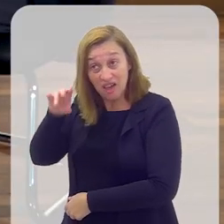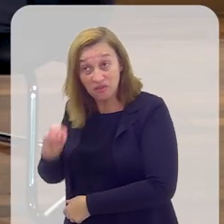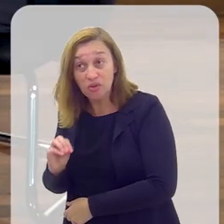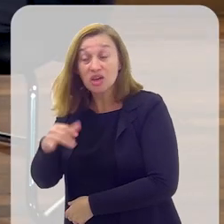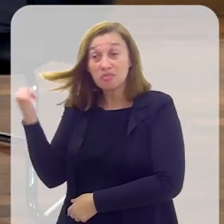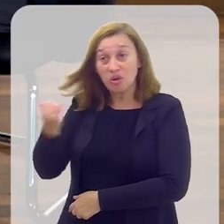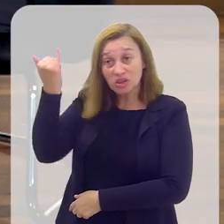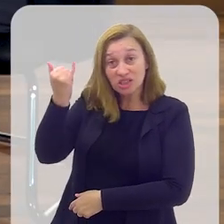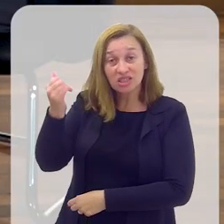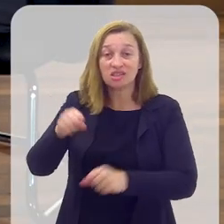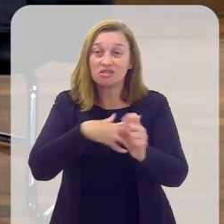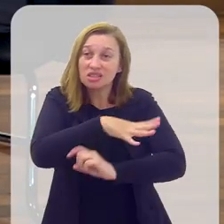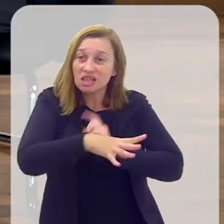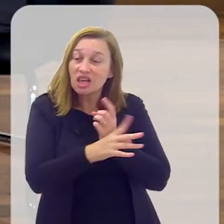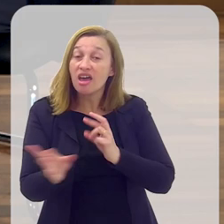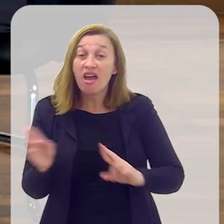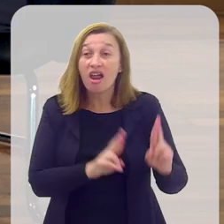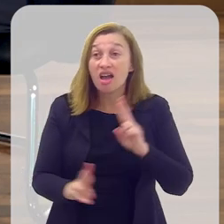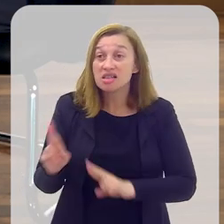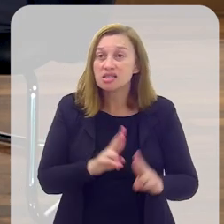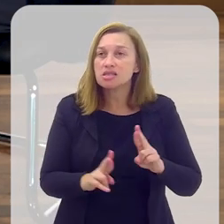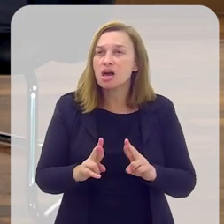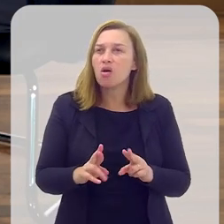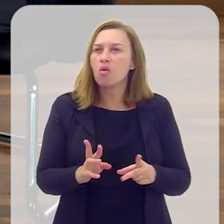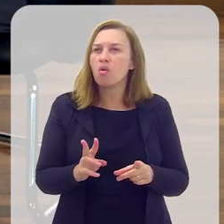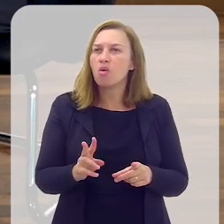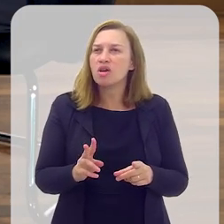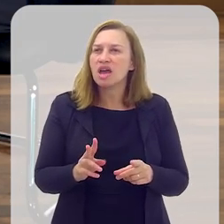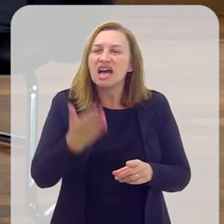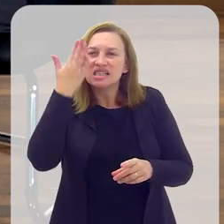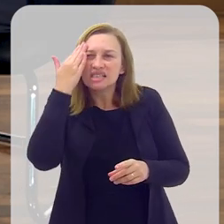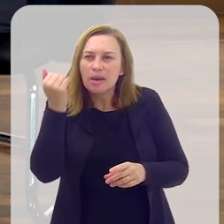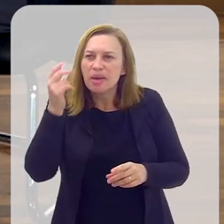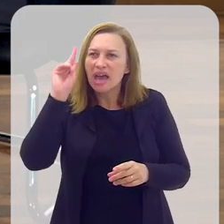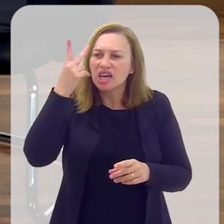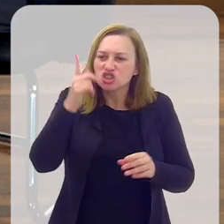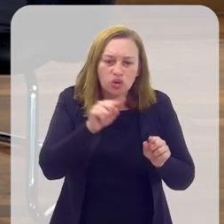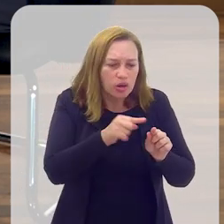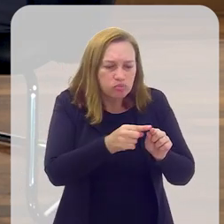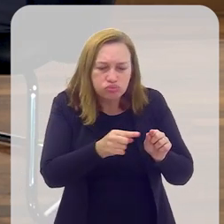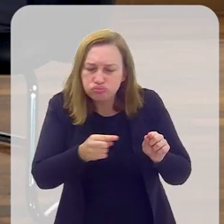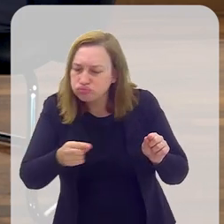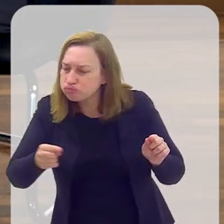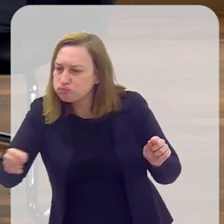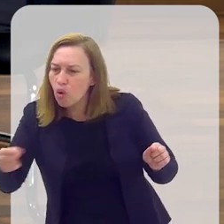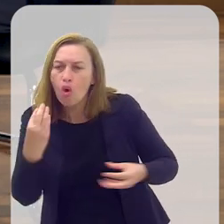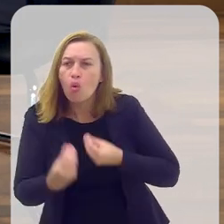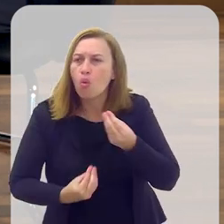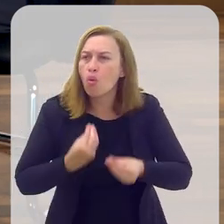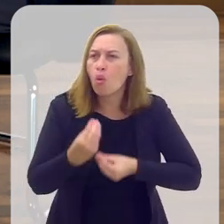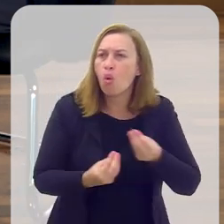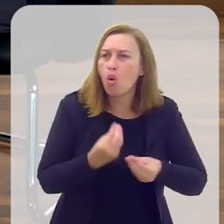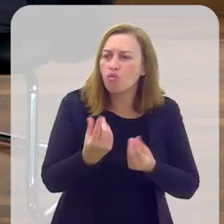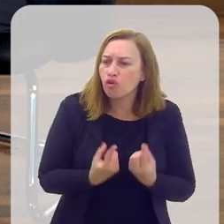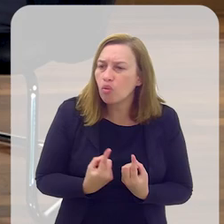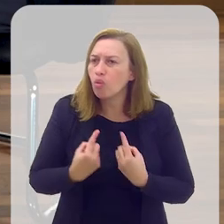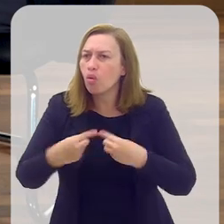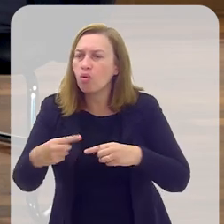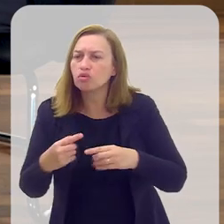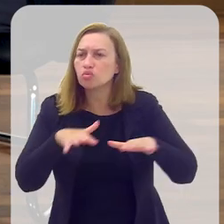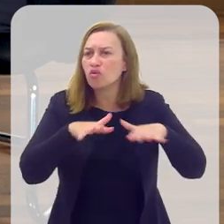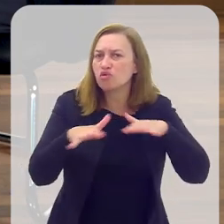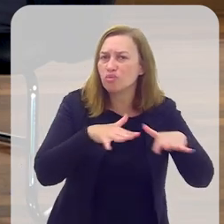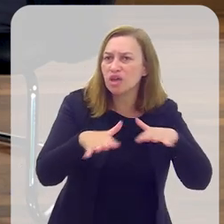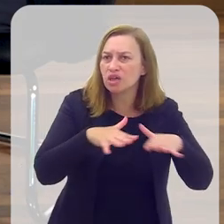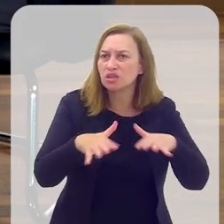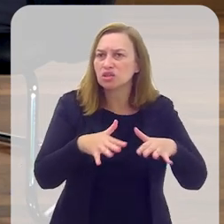muito importante da sociedade em relação a buscar a linha da história e como houve o enfrentamento associativo